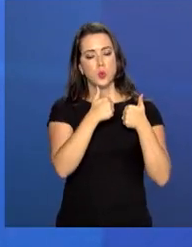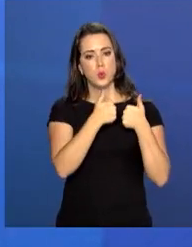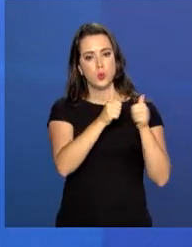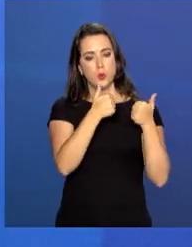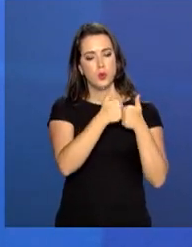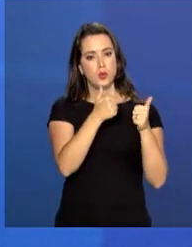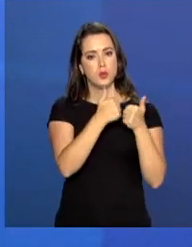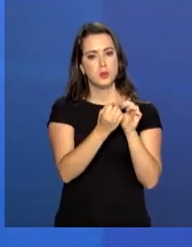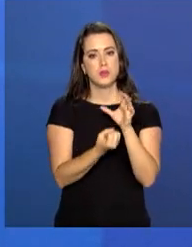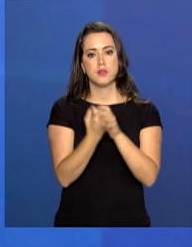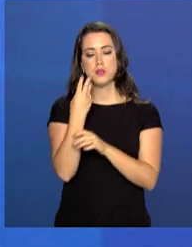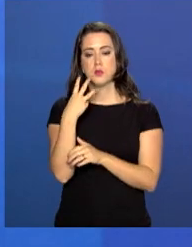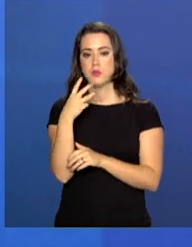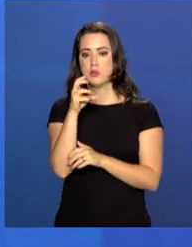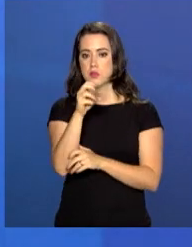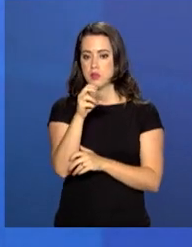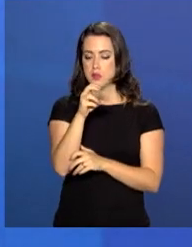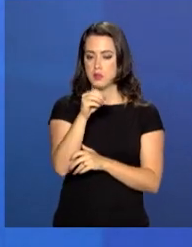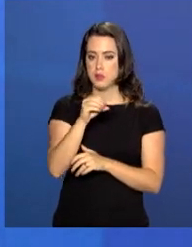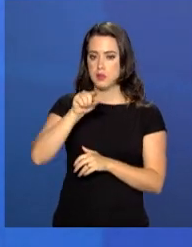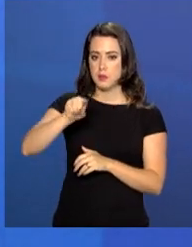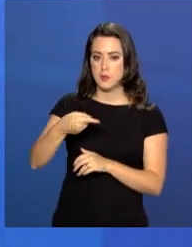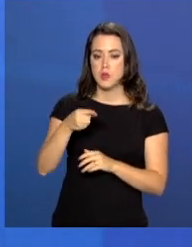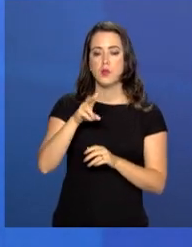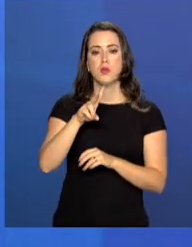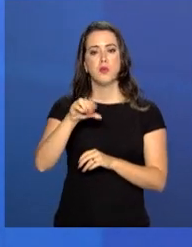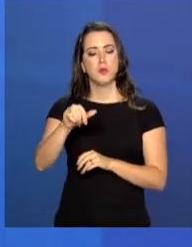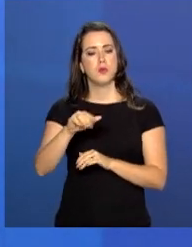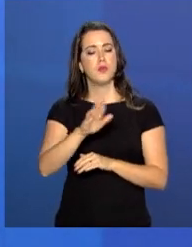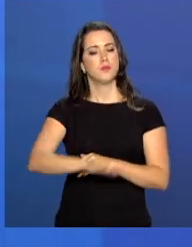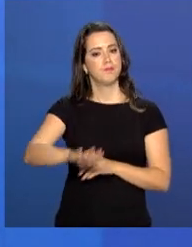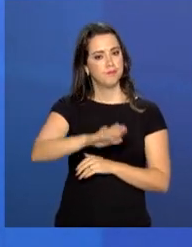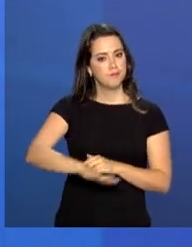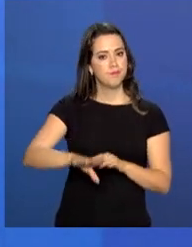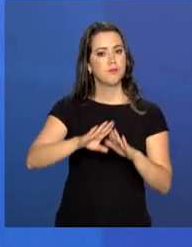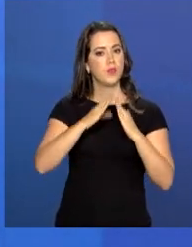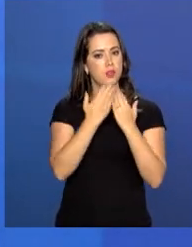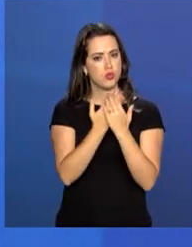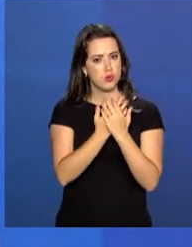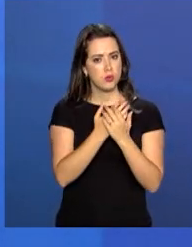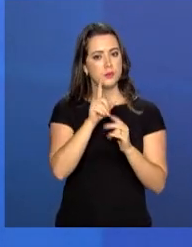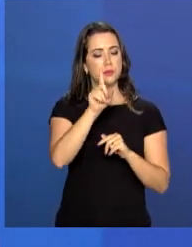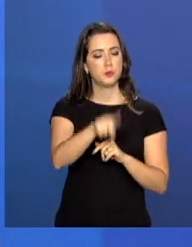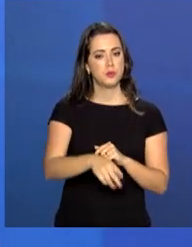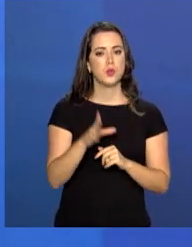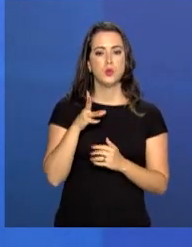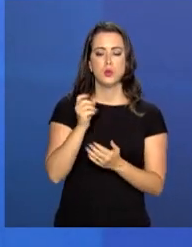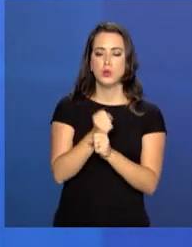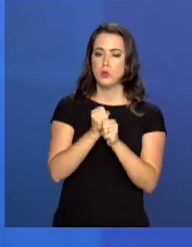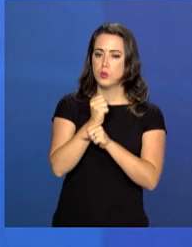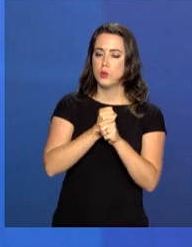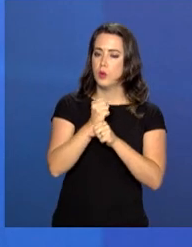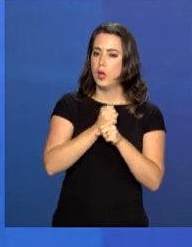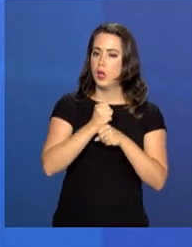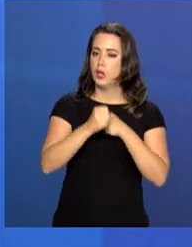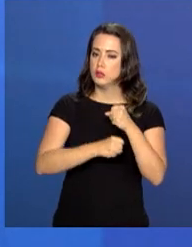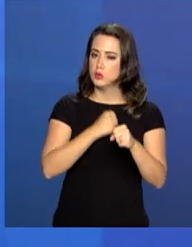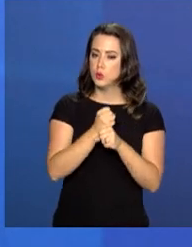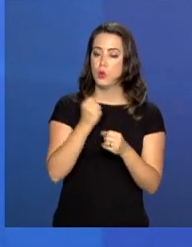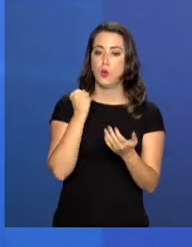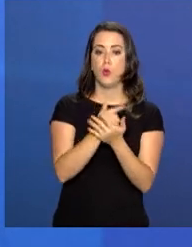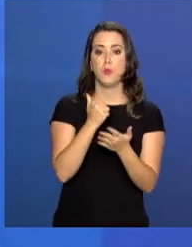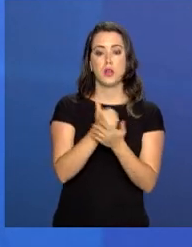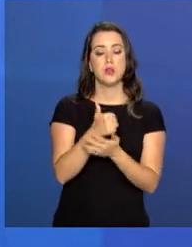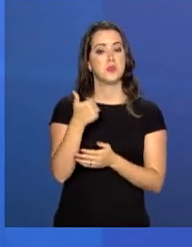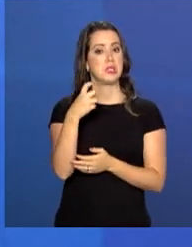mil vagas em creches e todos os anos adquirimos cerca de 150 milhões de